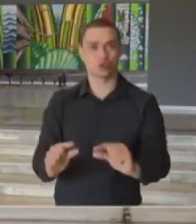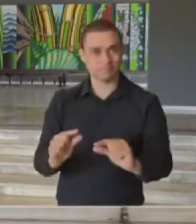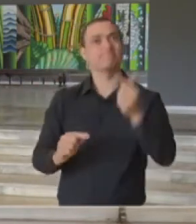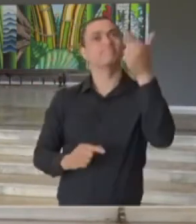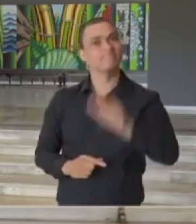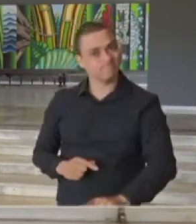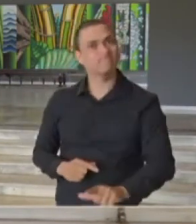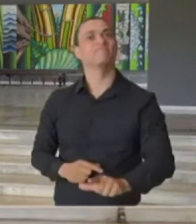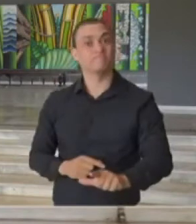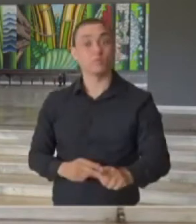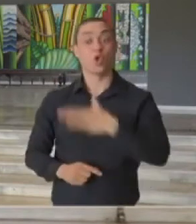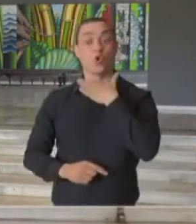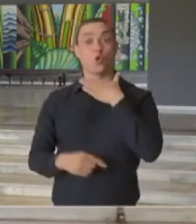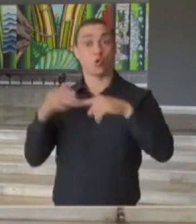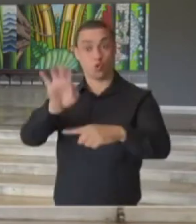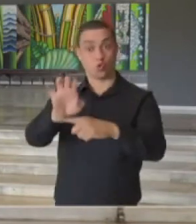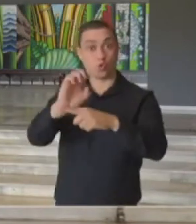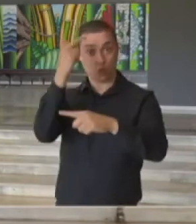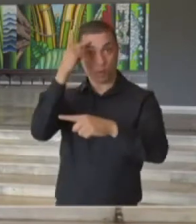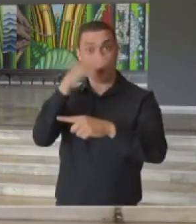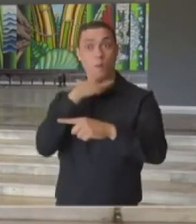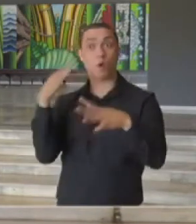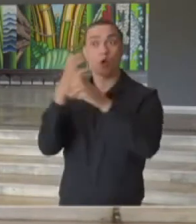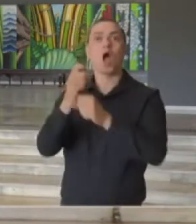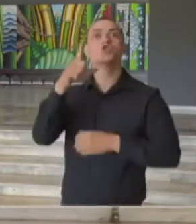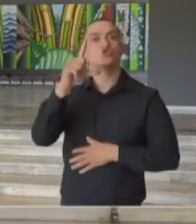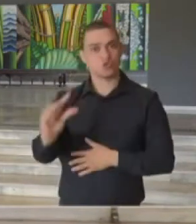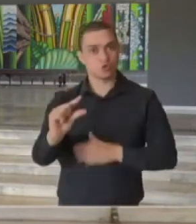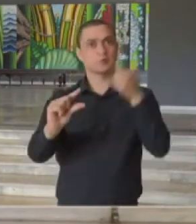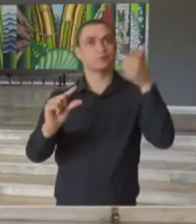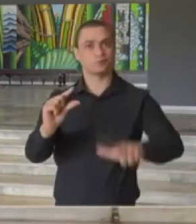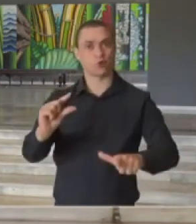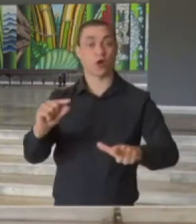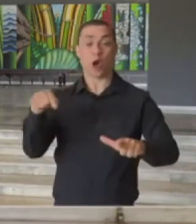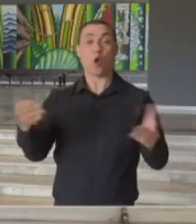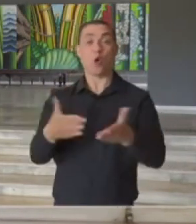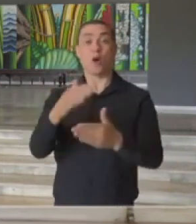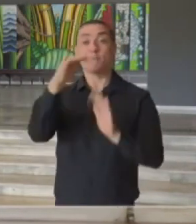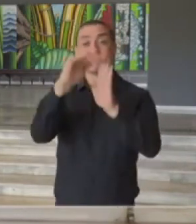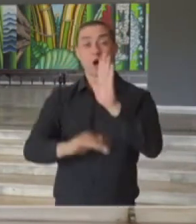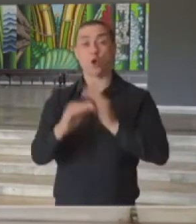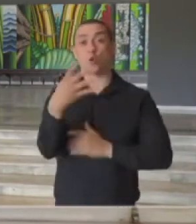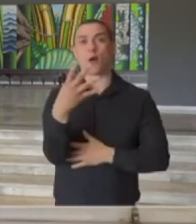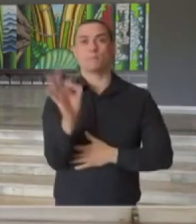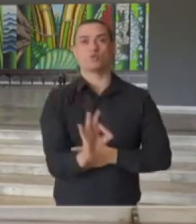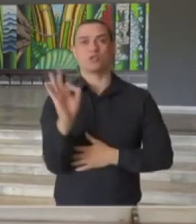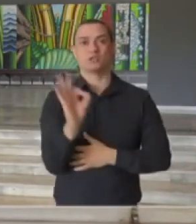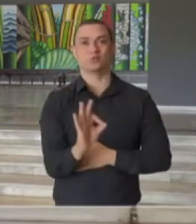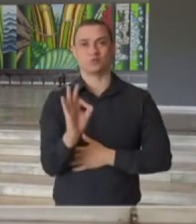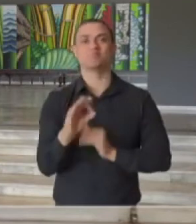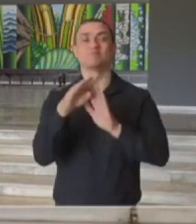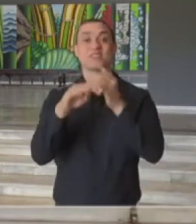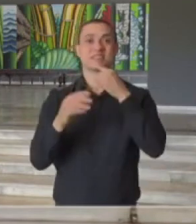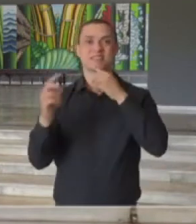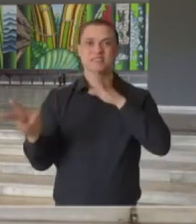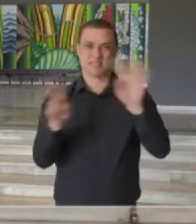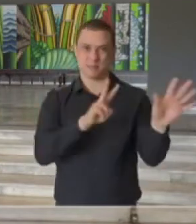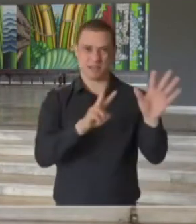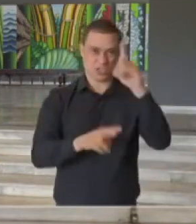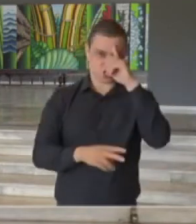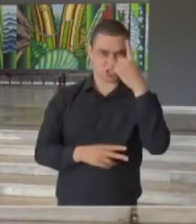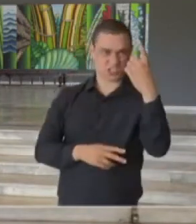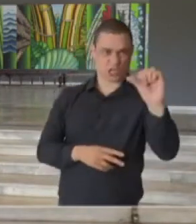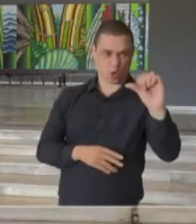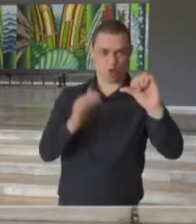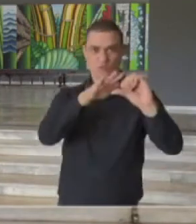queda no número de óbitos no Estado de São Paulo. Desta feita, a queda foi de 4% da semana de 19